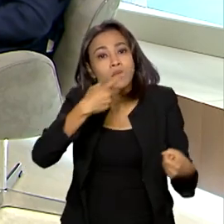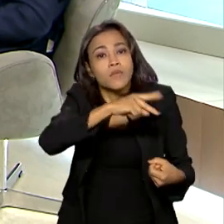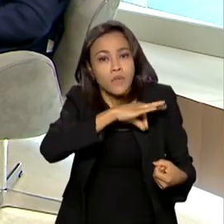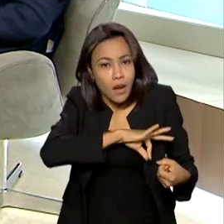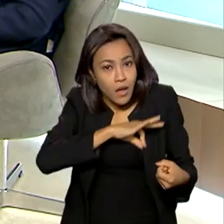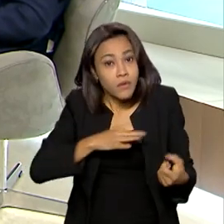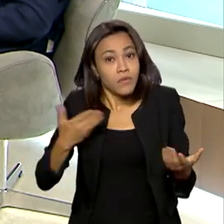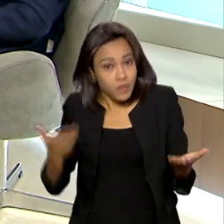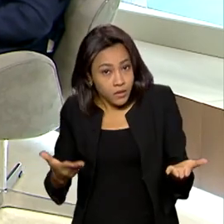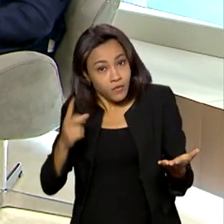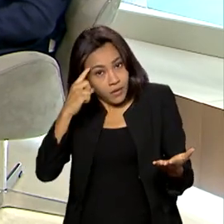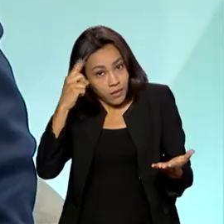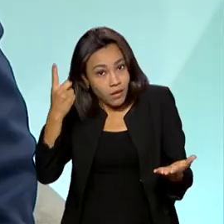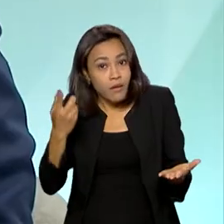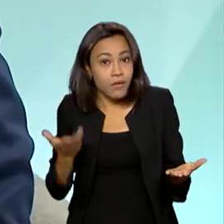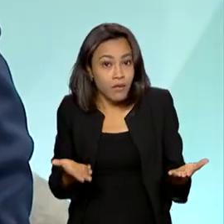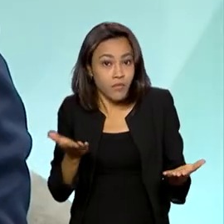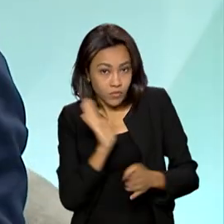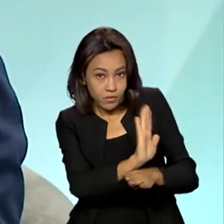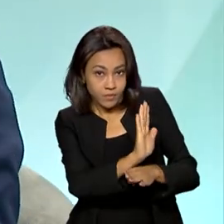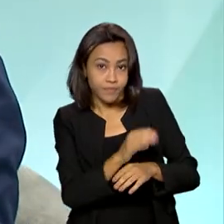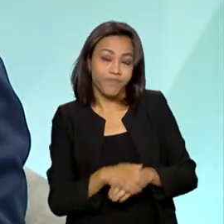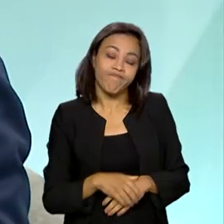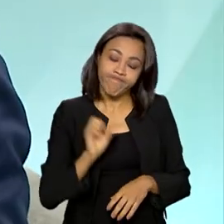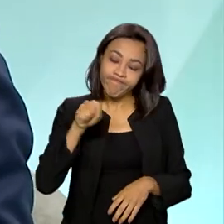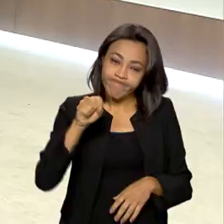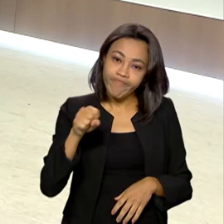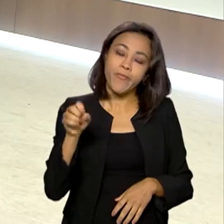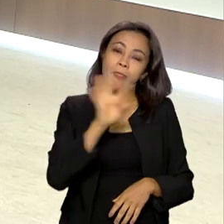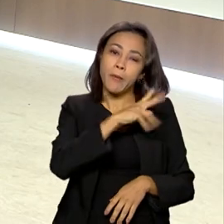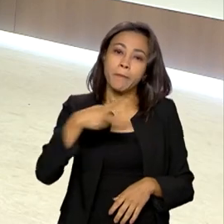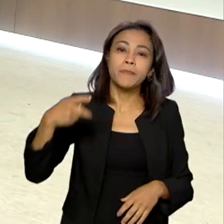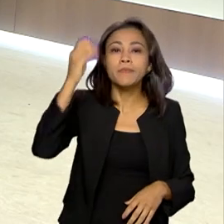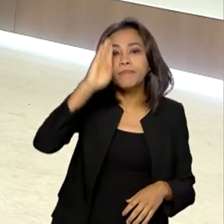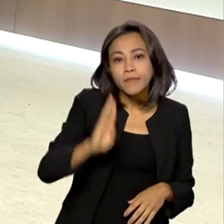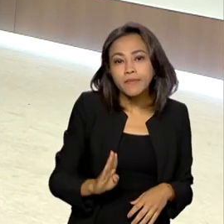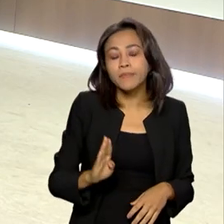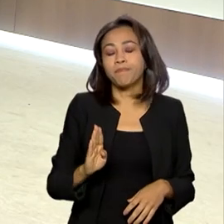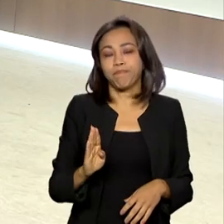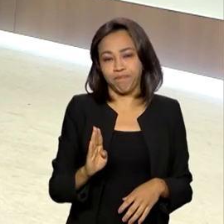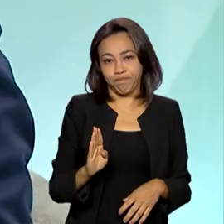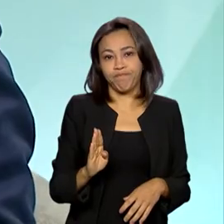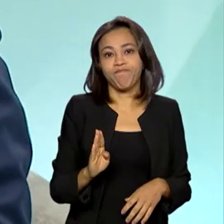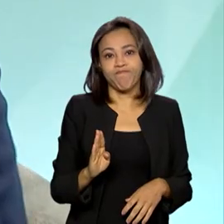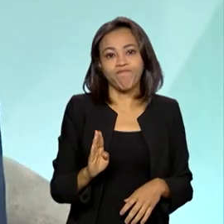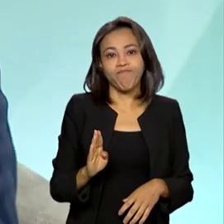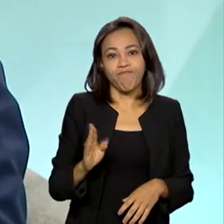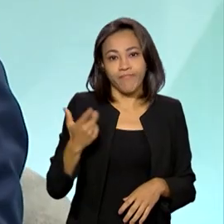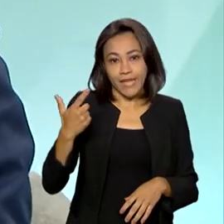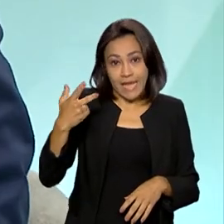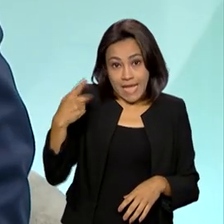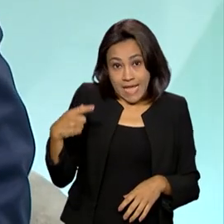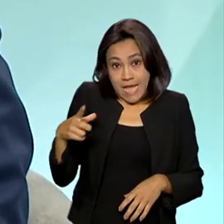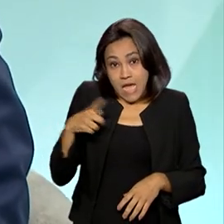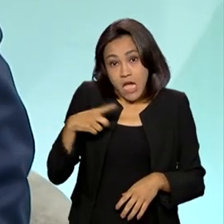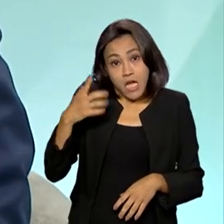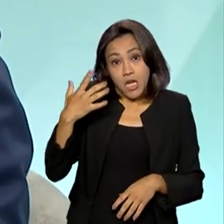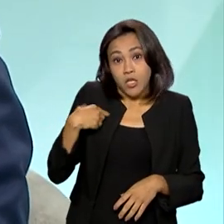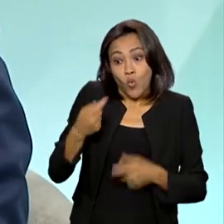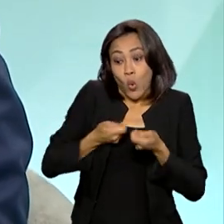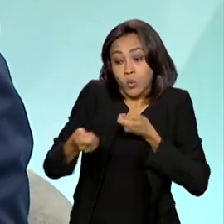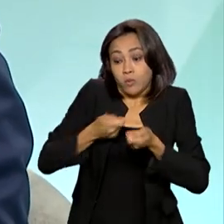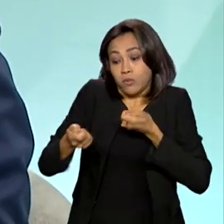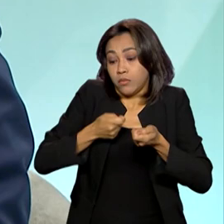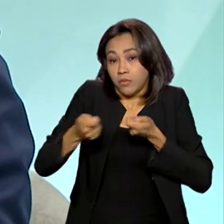foi a dinâmica, essa foi a ideia, ministro. Exatamente. O presidente da República não tem gestão sobre o preço do barril do